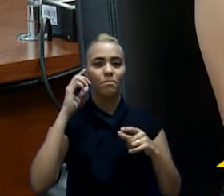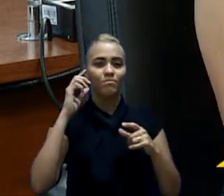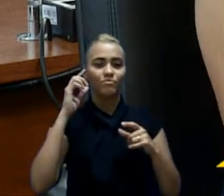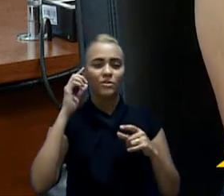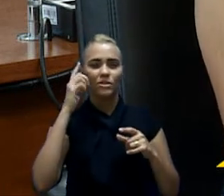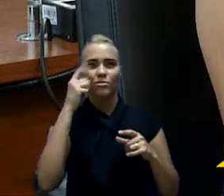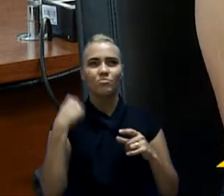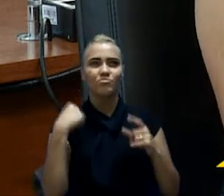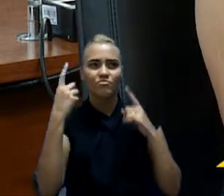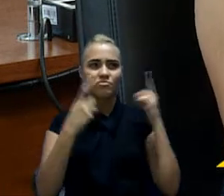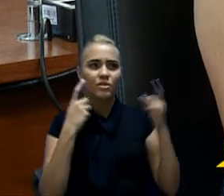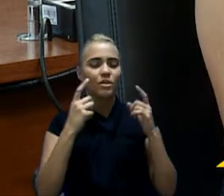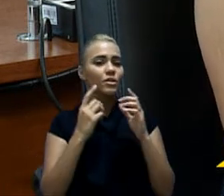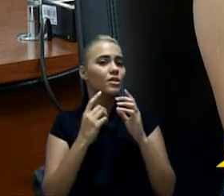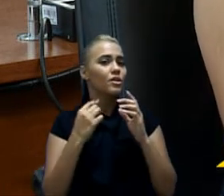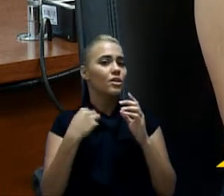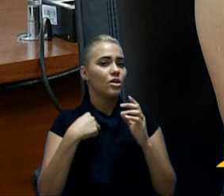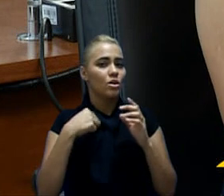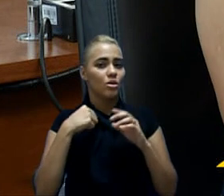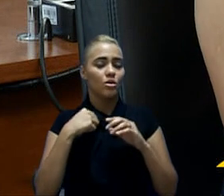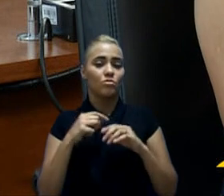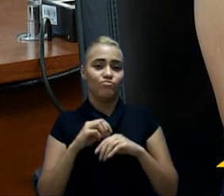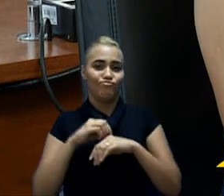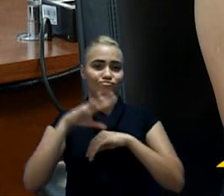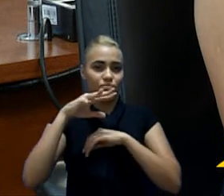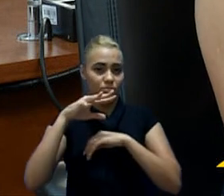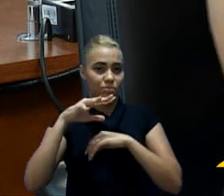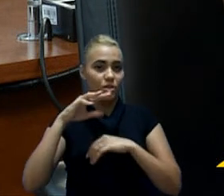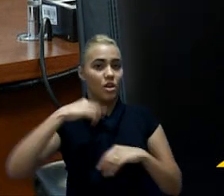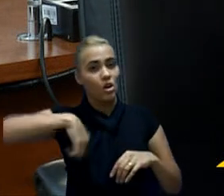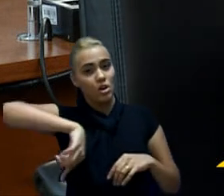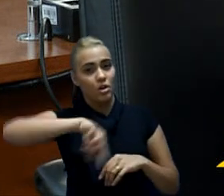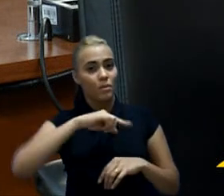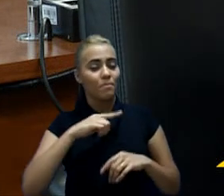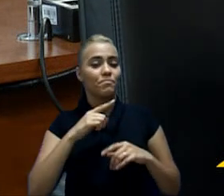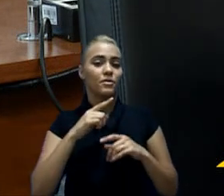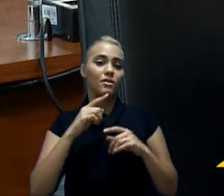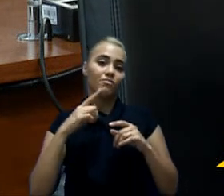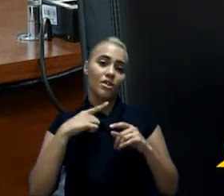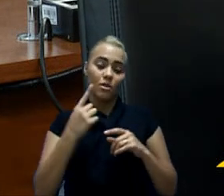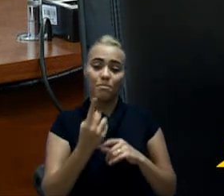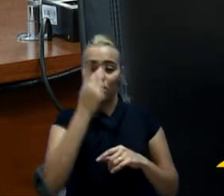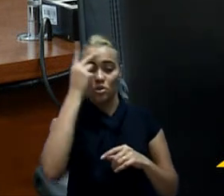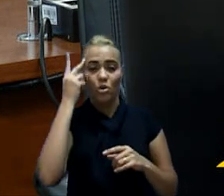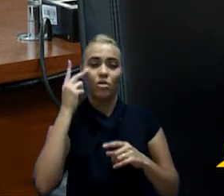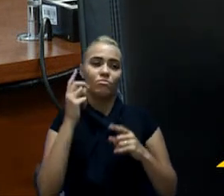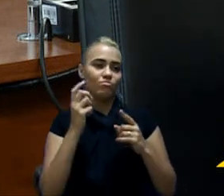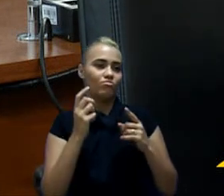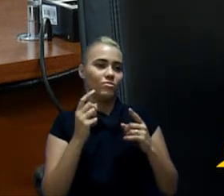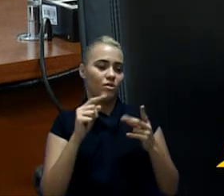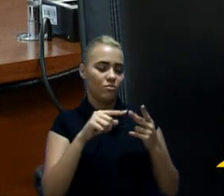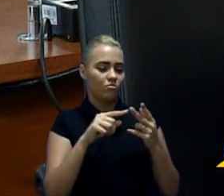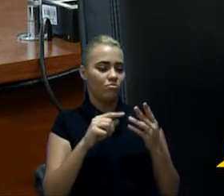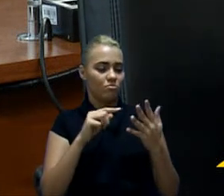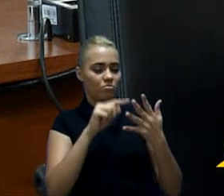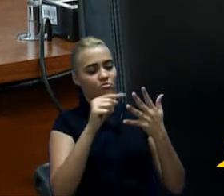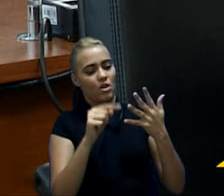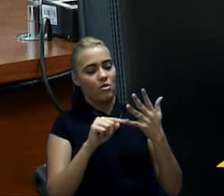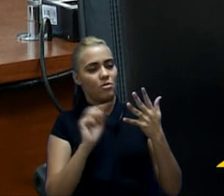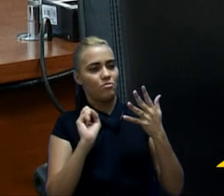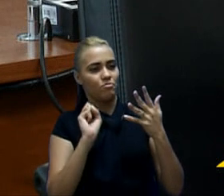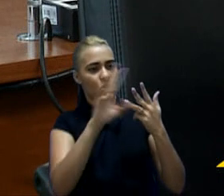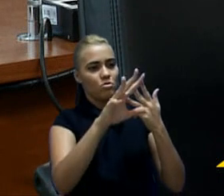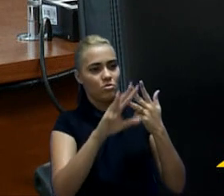eu levanto o secretário é que, mesmo estando o funcionário saindo, ele não entra